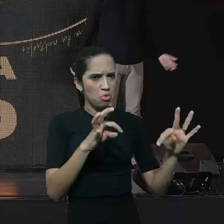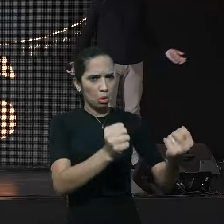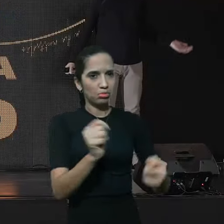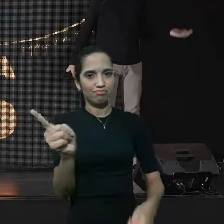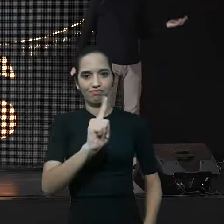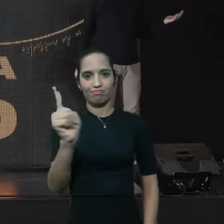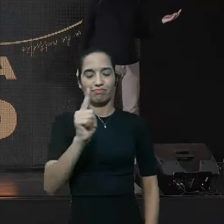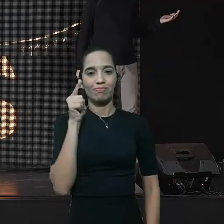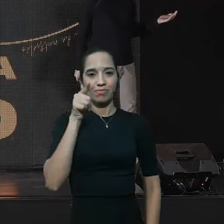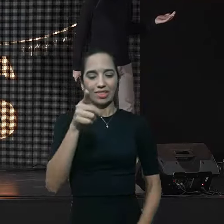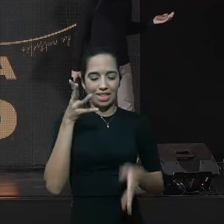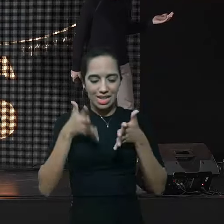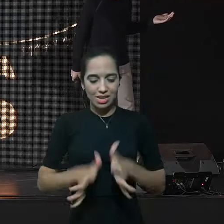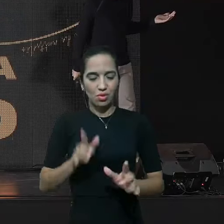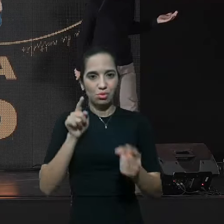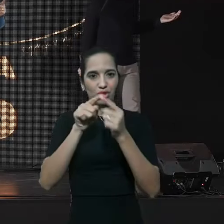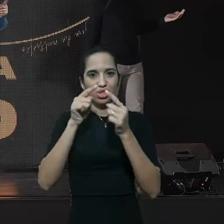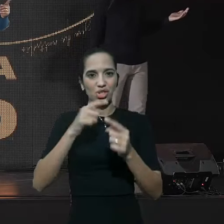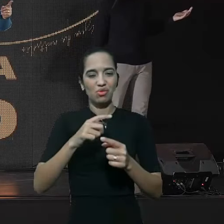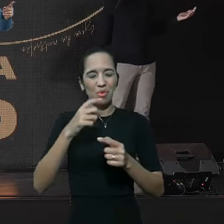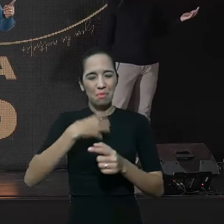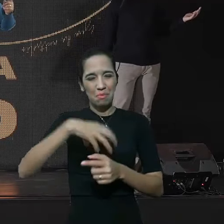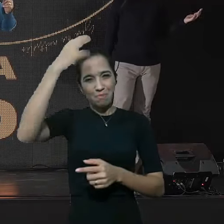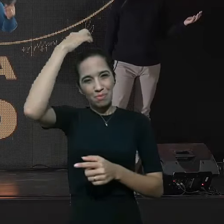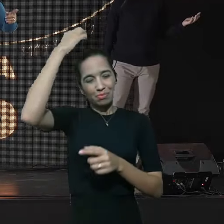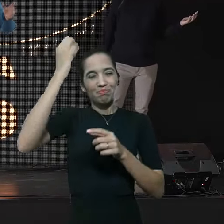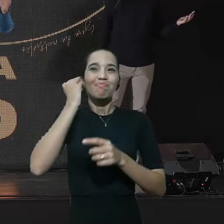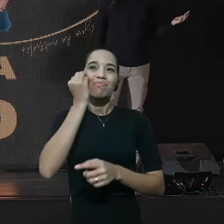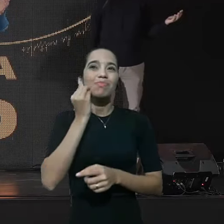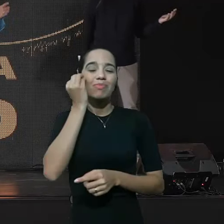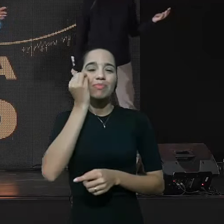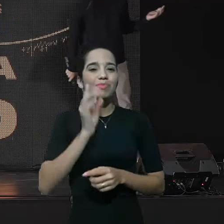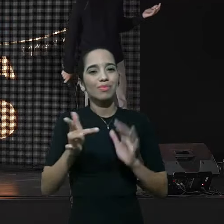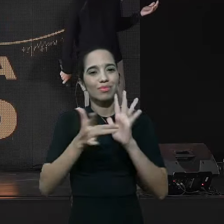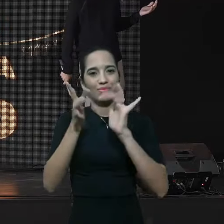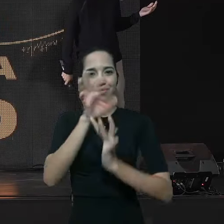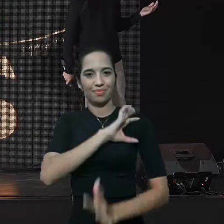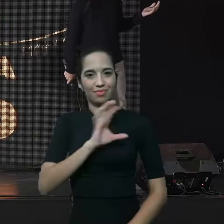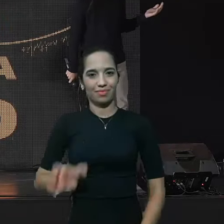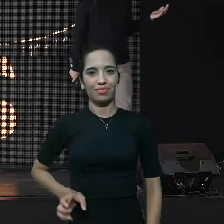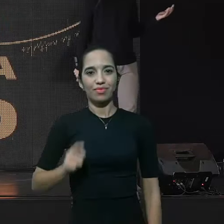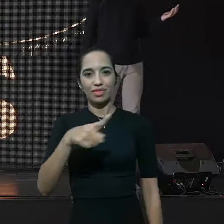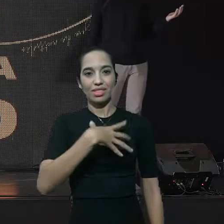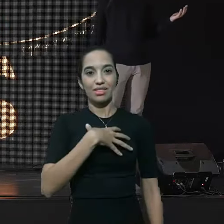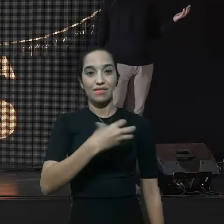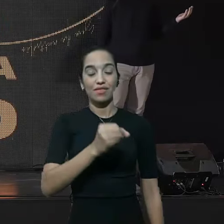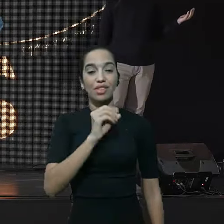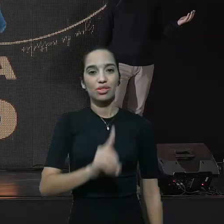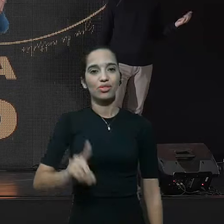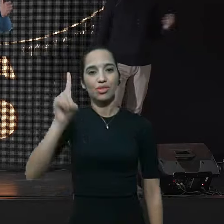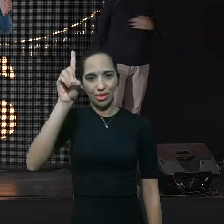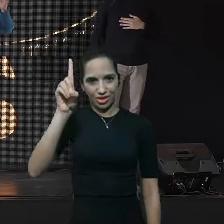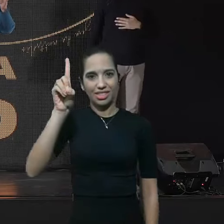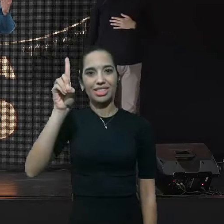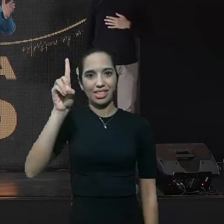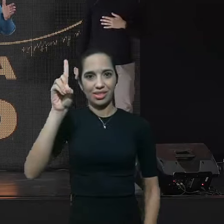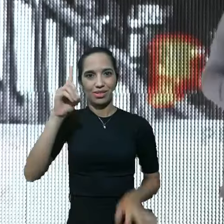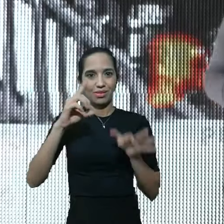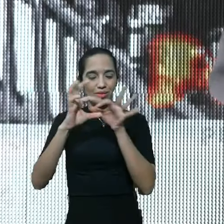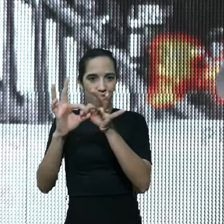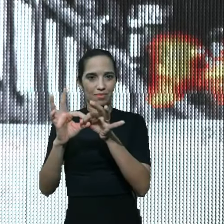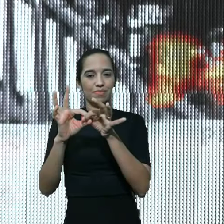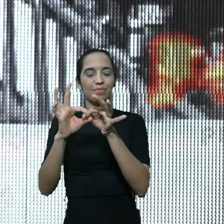você nasceu pra reinar com Cristo você é filho, filha cordeiro com